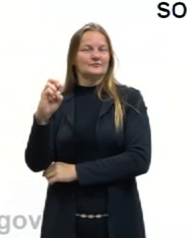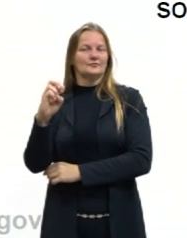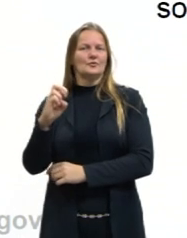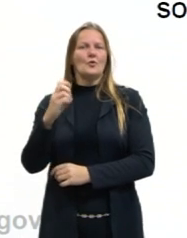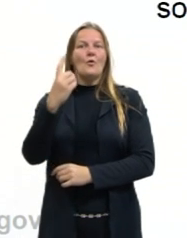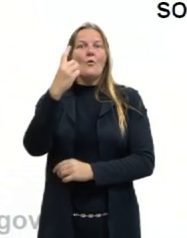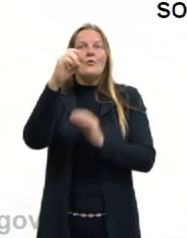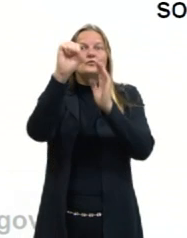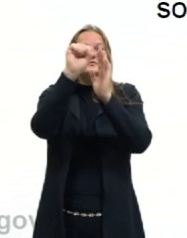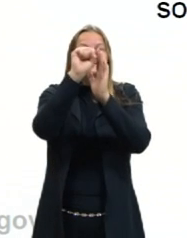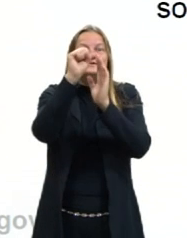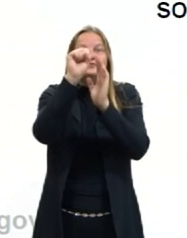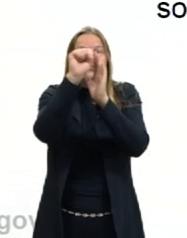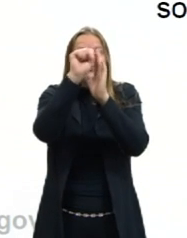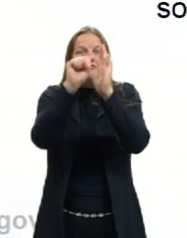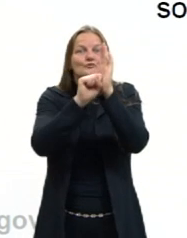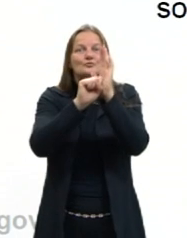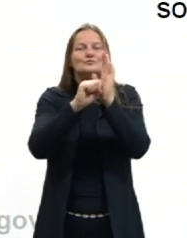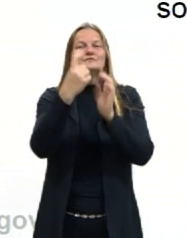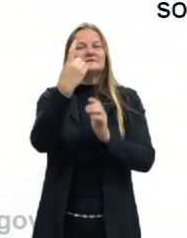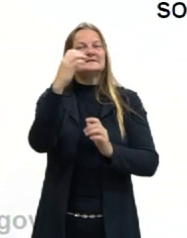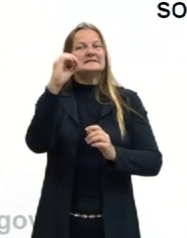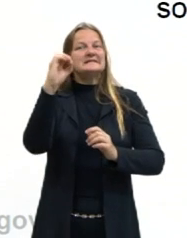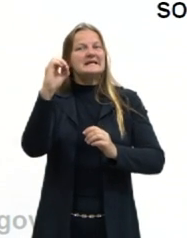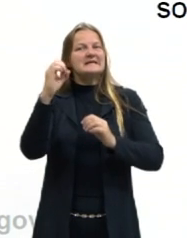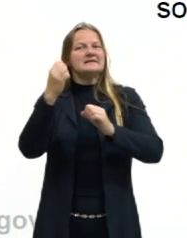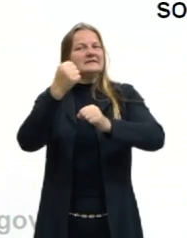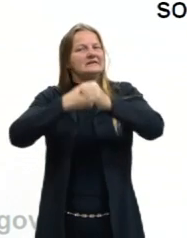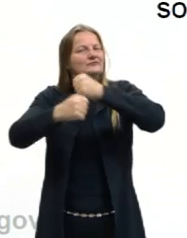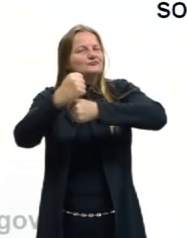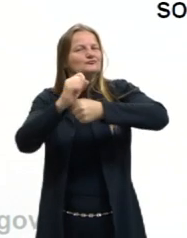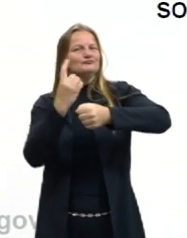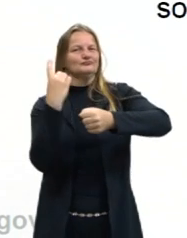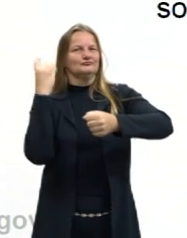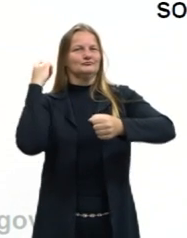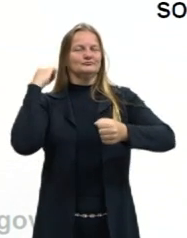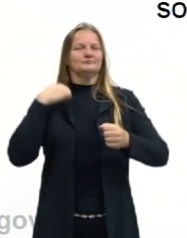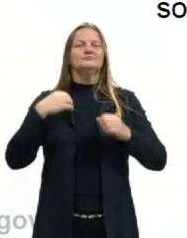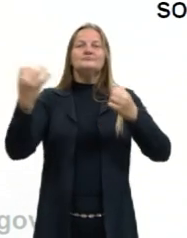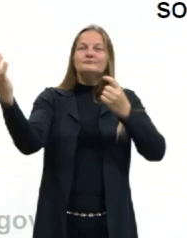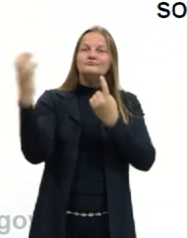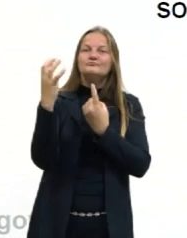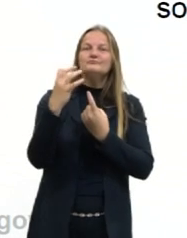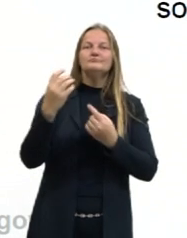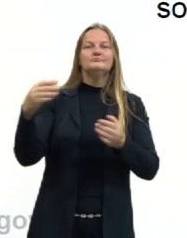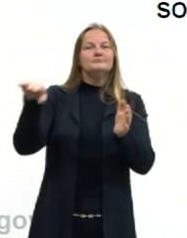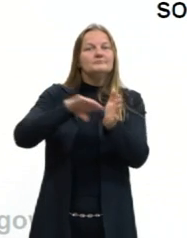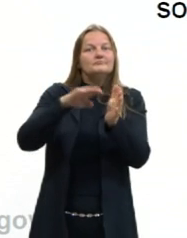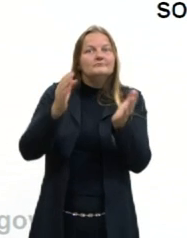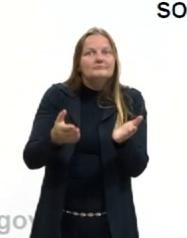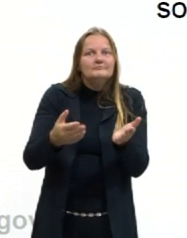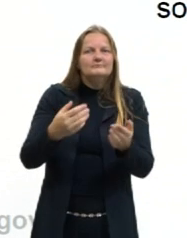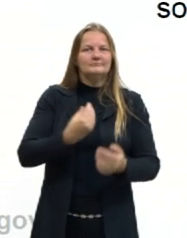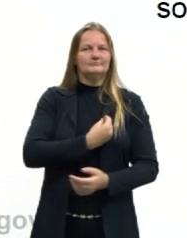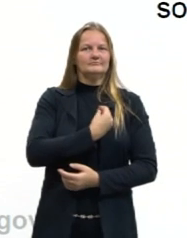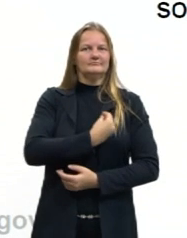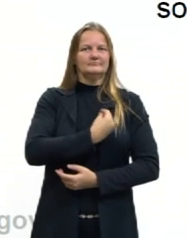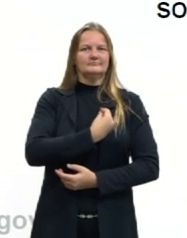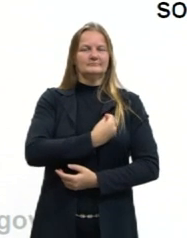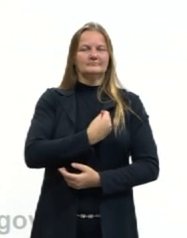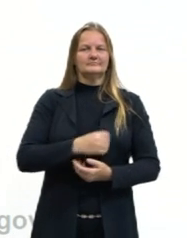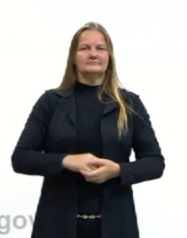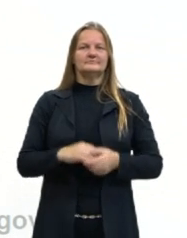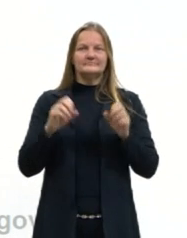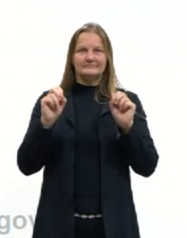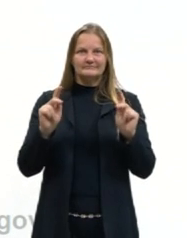mais de um século, a gente teve então essas publicações que influenciam na nossa vida até hoje. Certo?